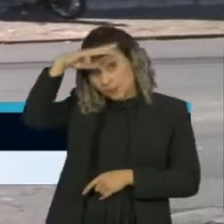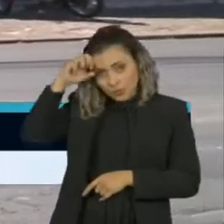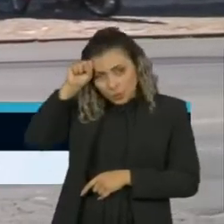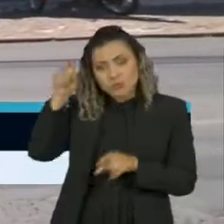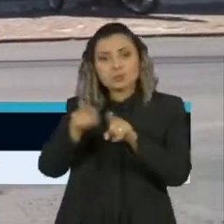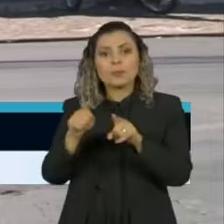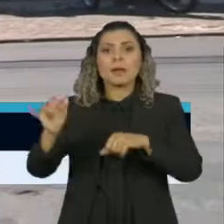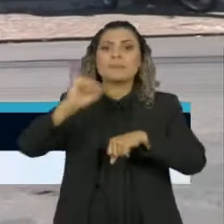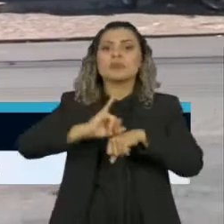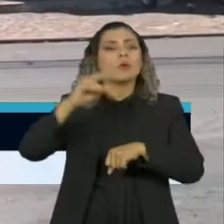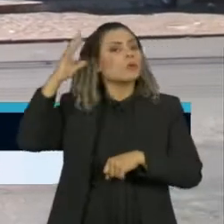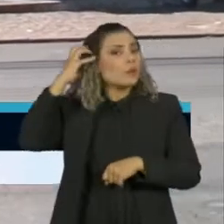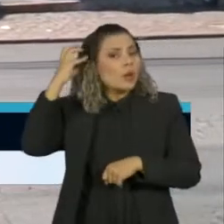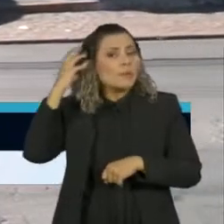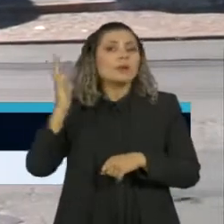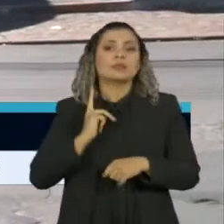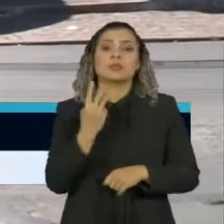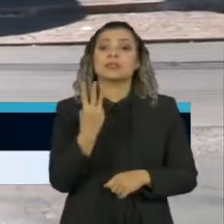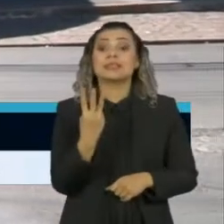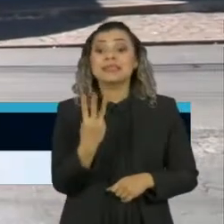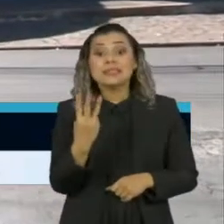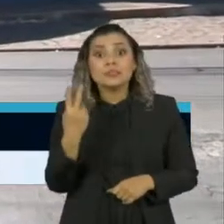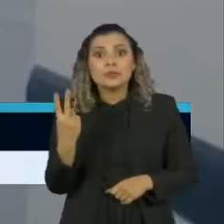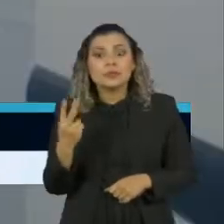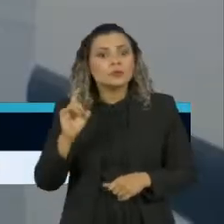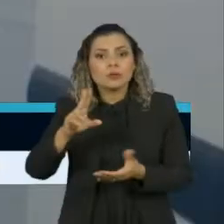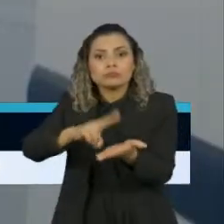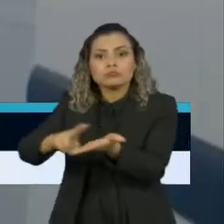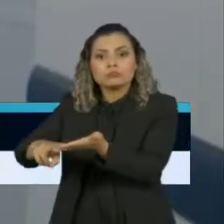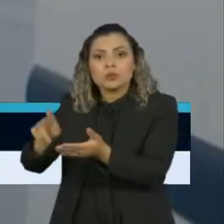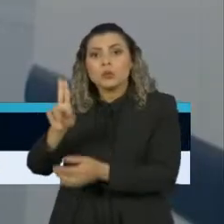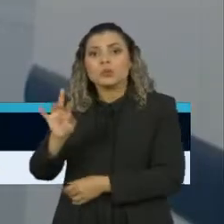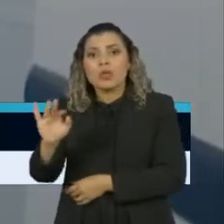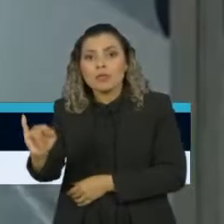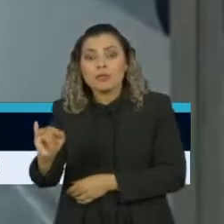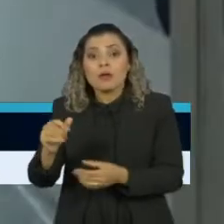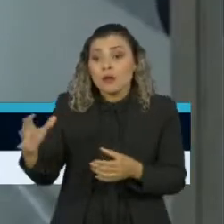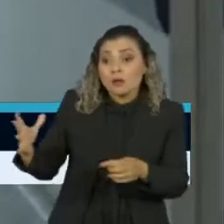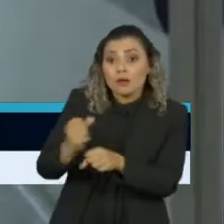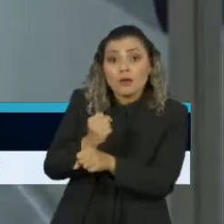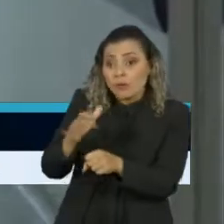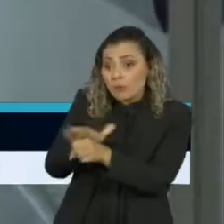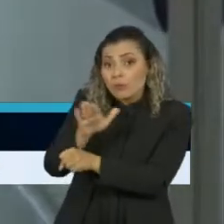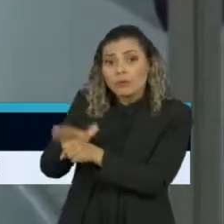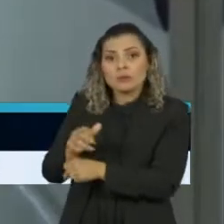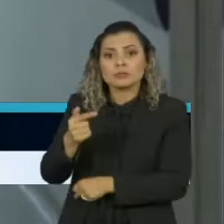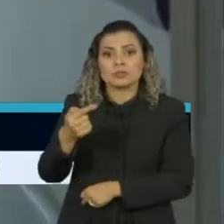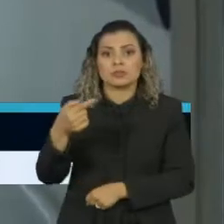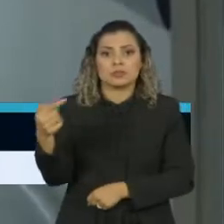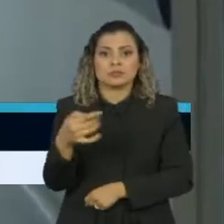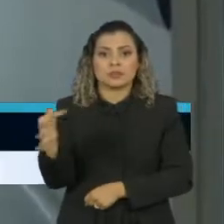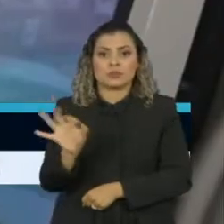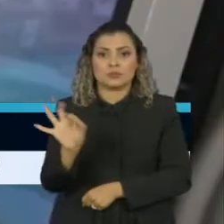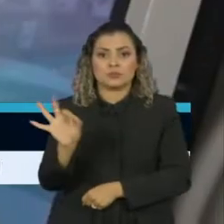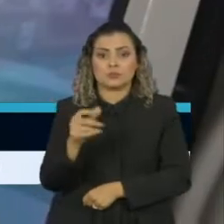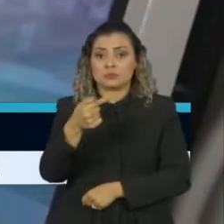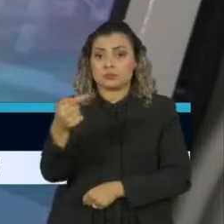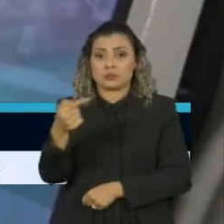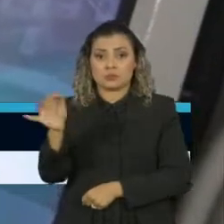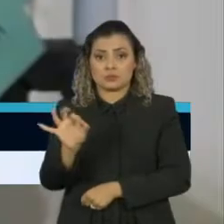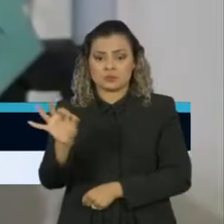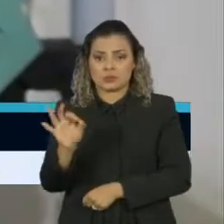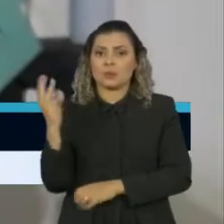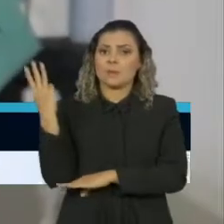A capital tem apenas 31 leitos de UTI na rede pública e a taxa de ocupação já está em 77%. No